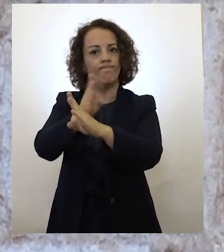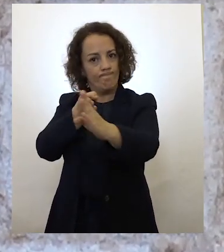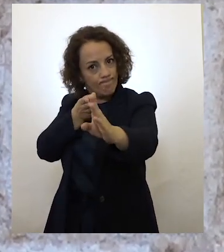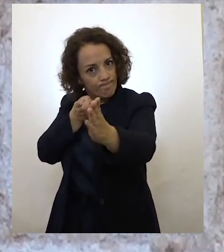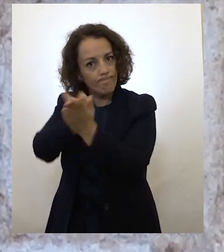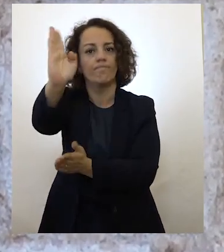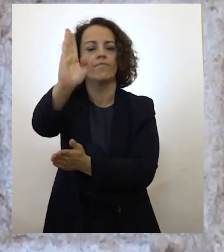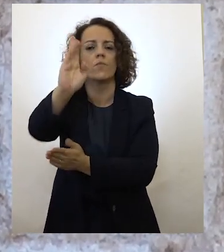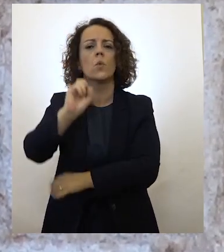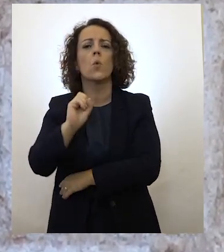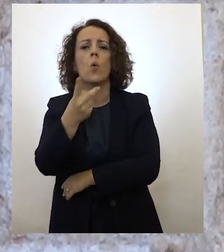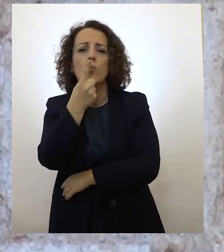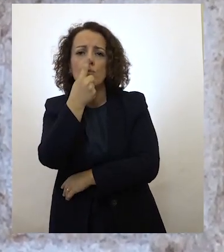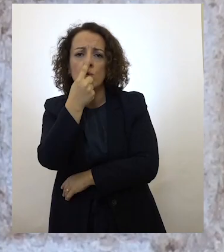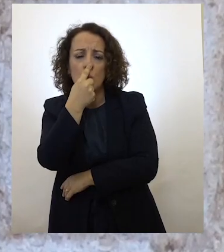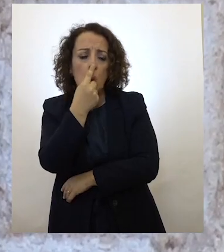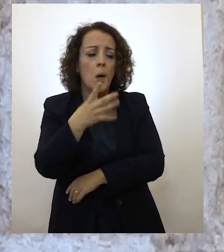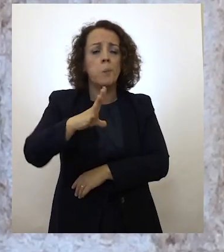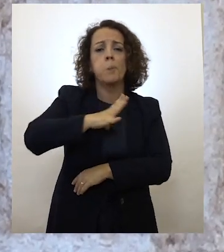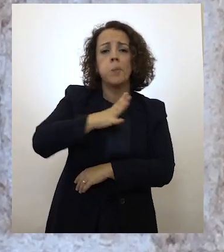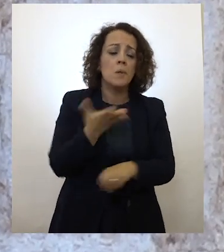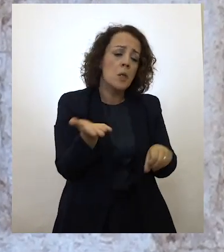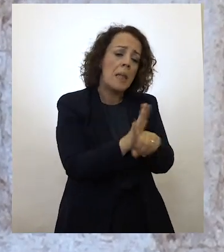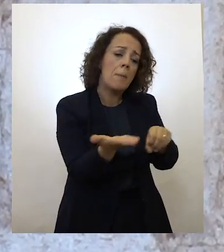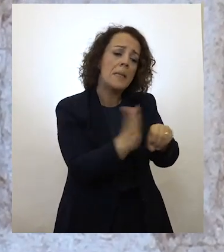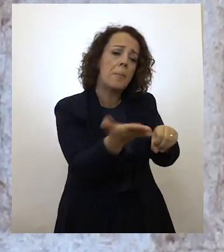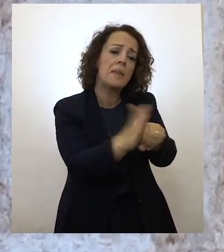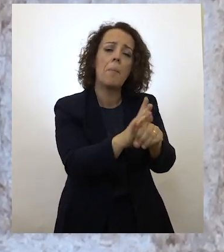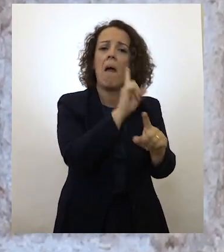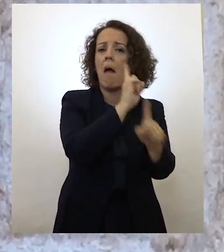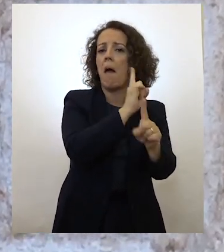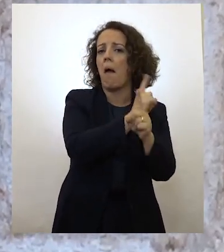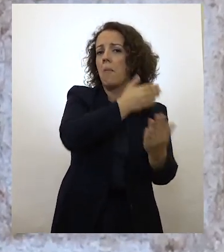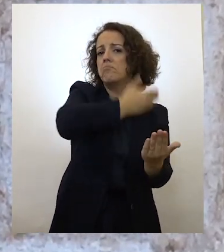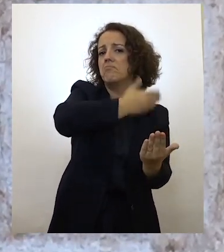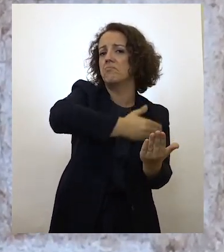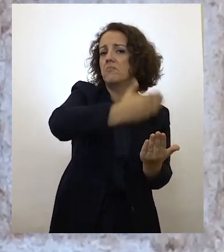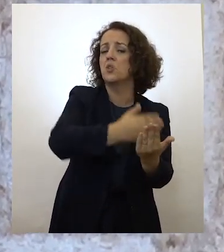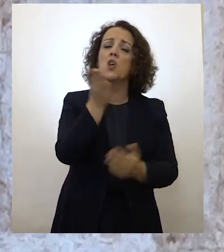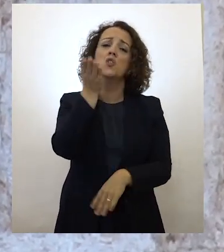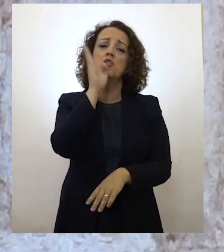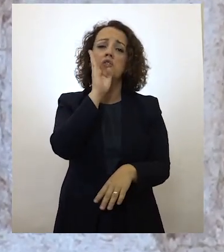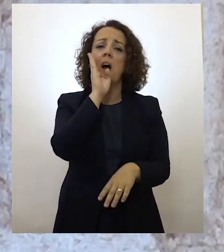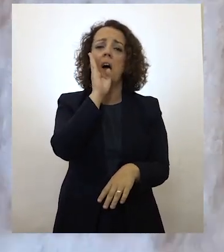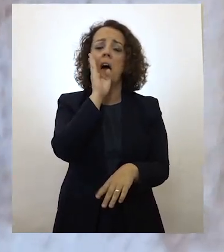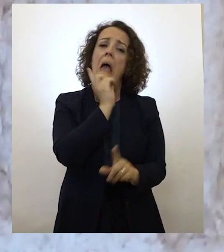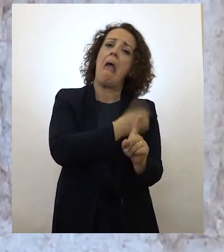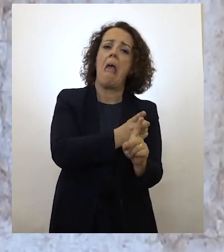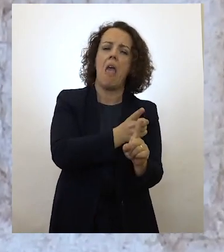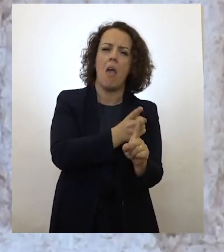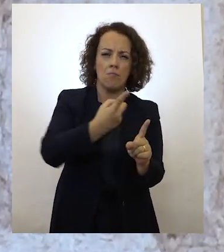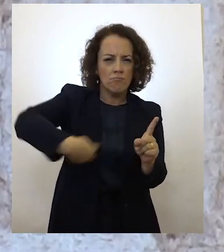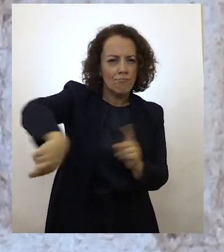escolhemos remendar, retocar, regressar ao habitual, ao já visto, como se os